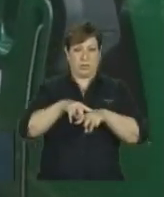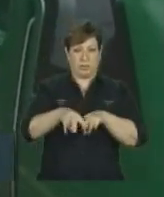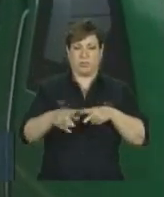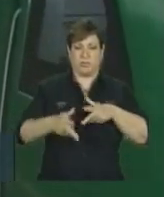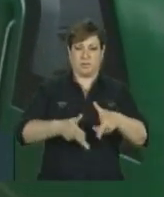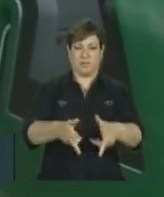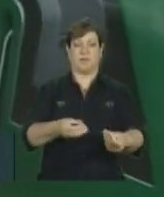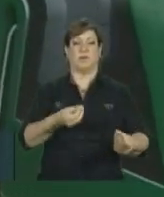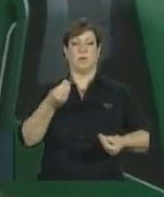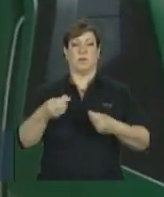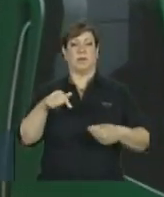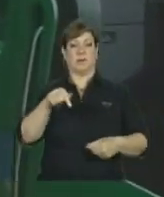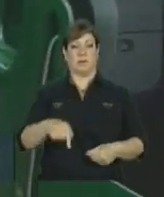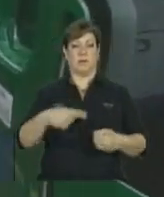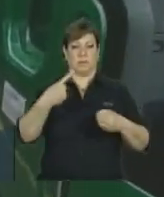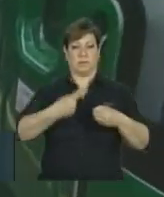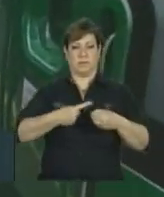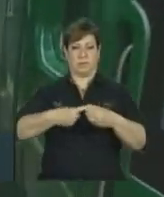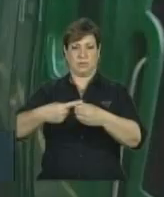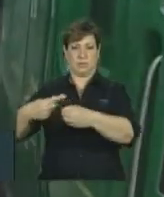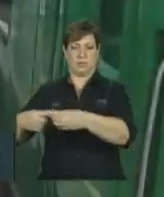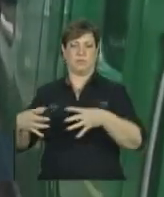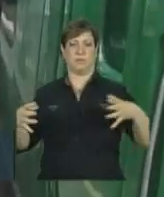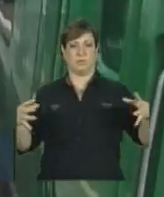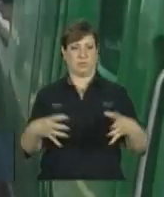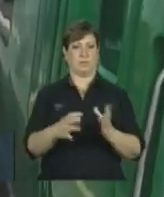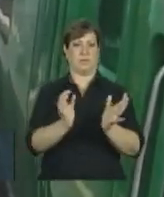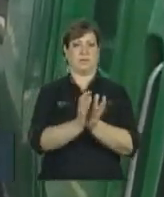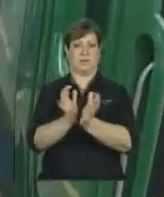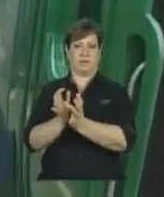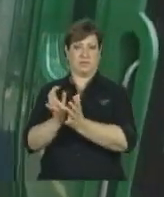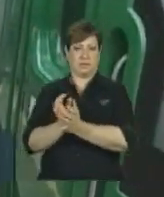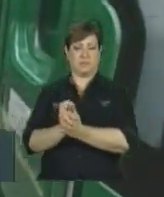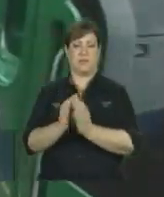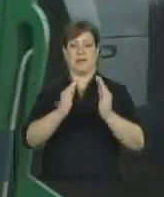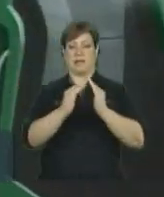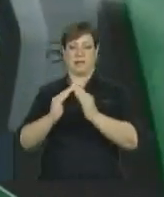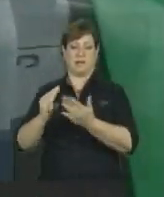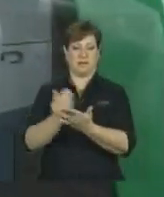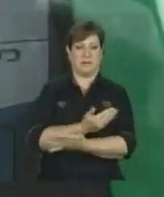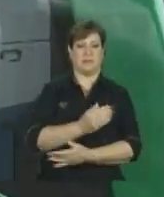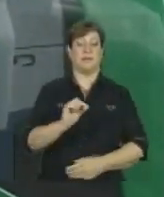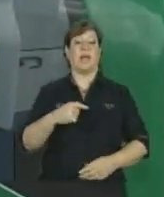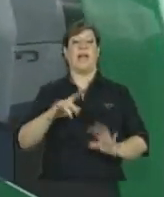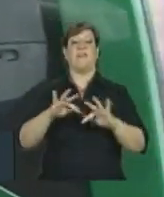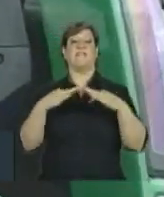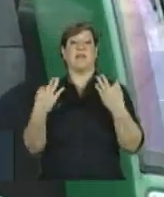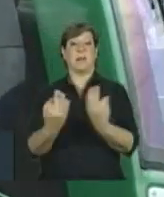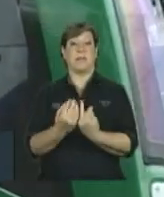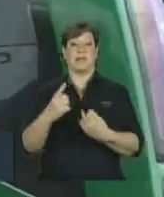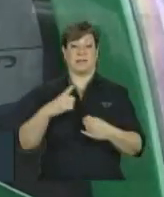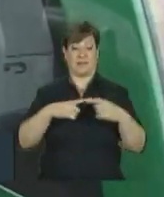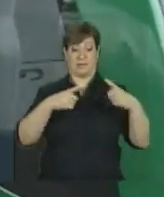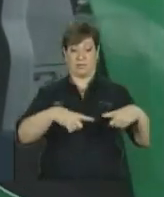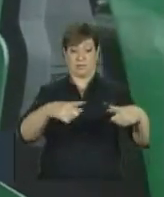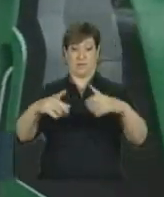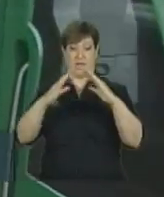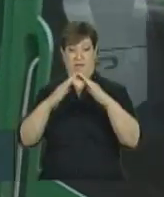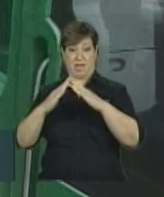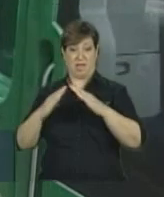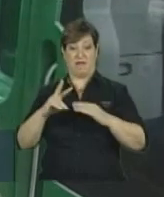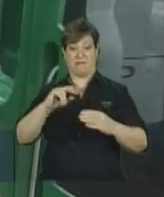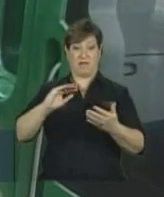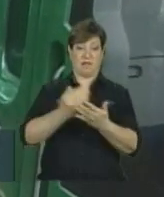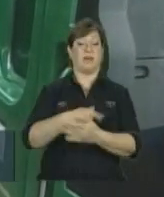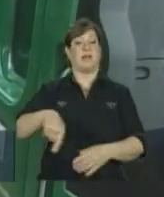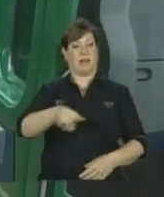Parangaba-Mucuripe vai envolver áreas de desapropriação. E nesse caso, as famílias que estiverem em áreas que serão desapropriadas